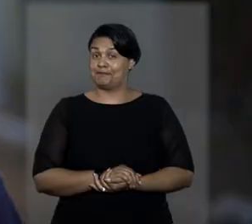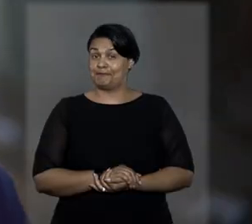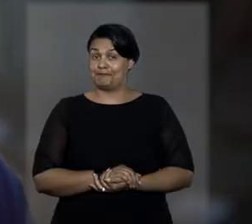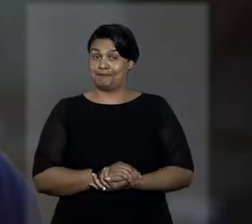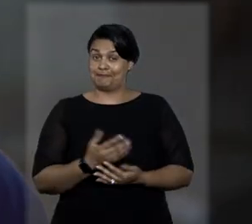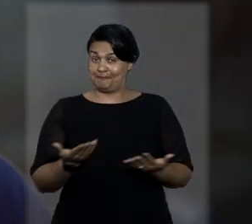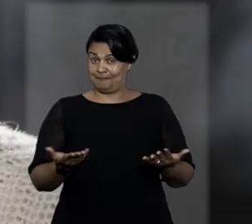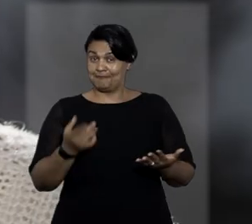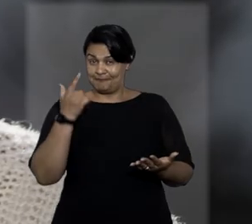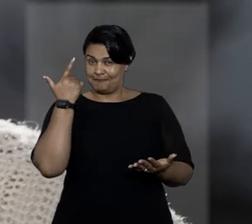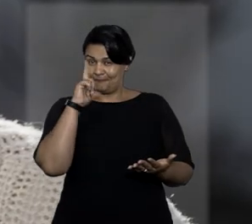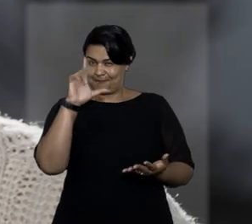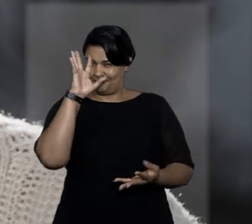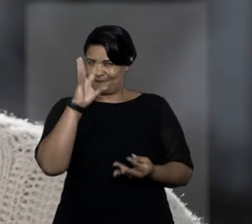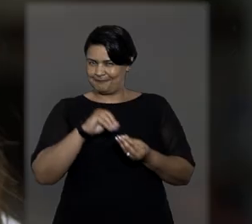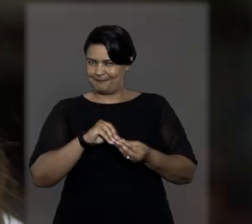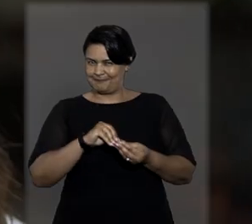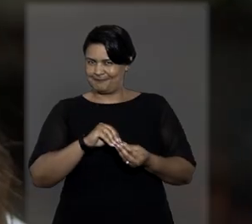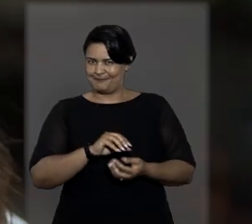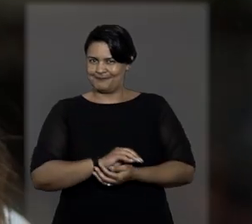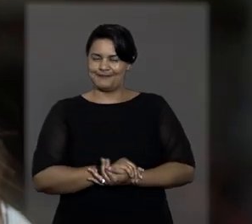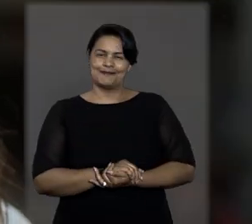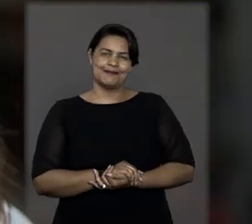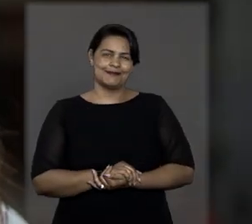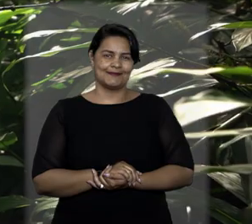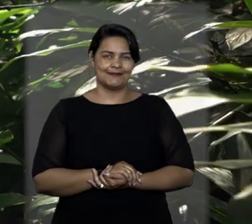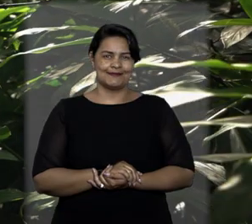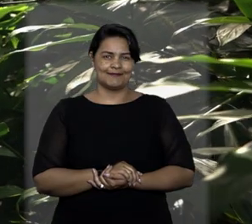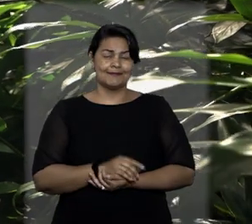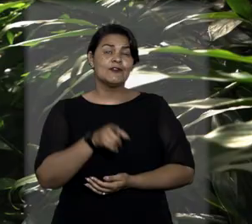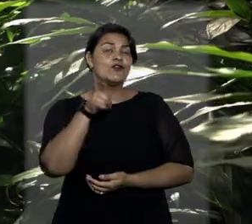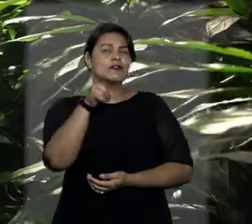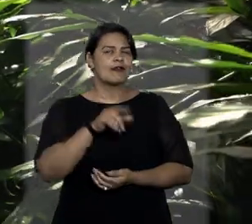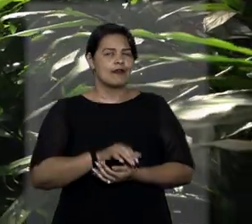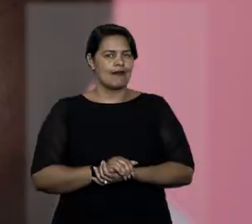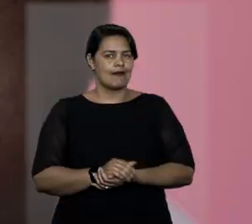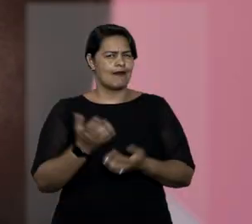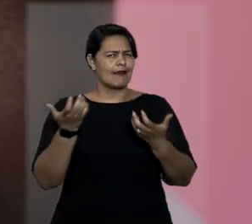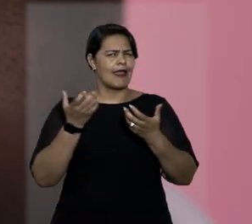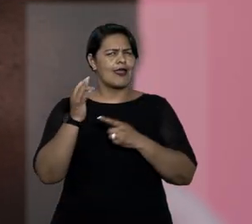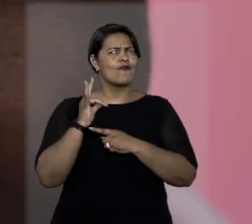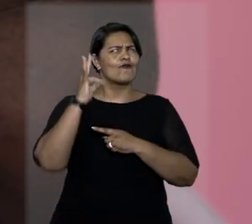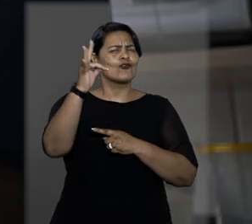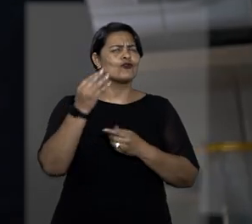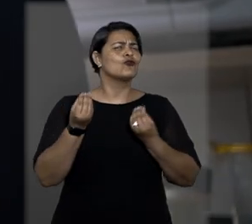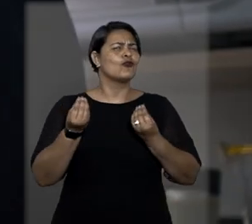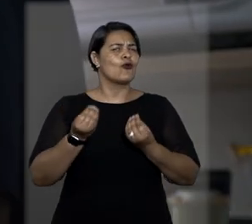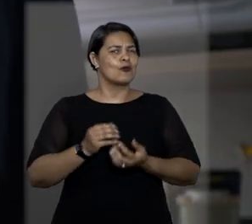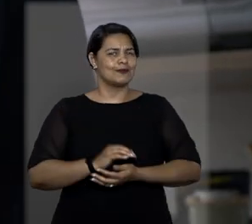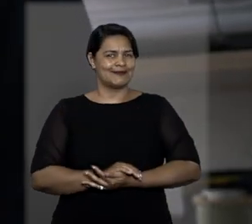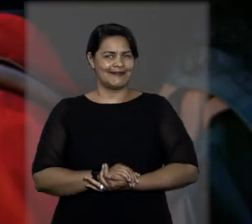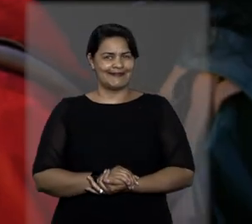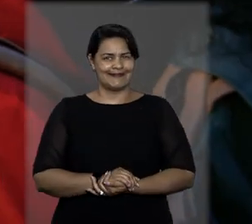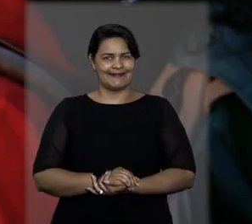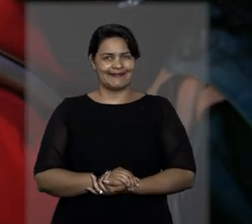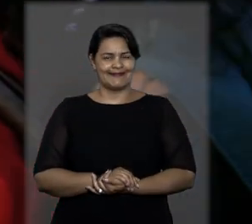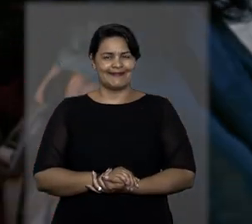E aí, pegou a visão? E você, aonde quer chegar?